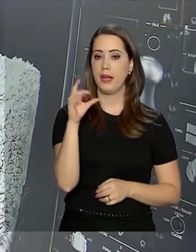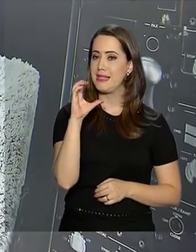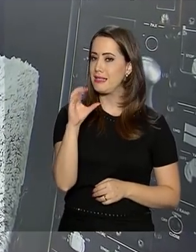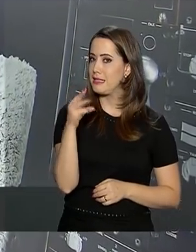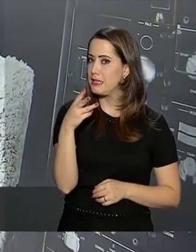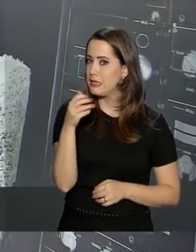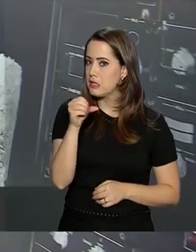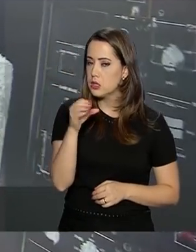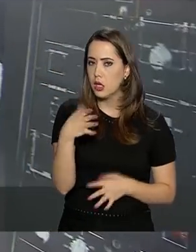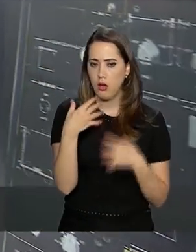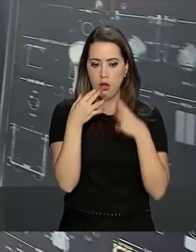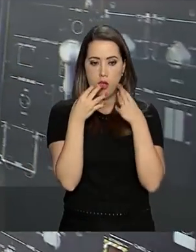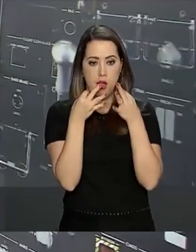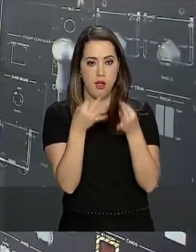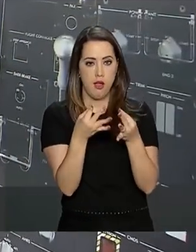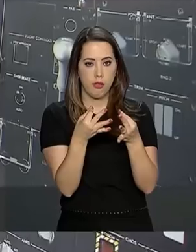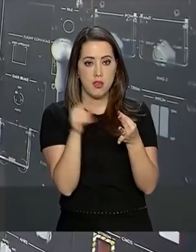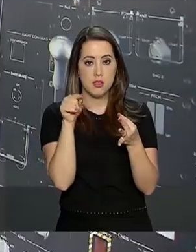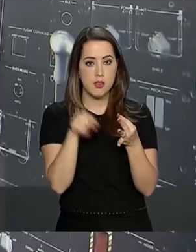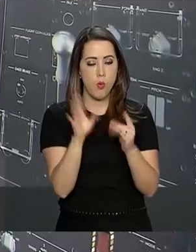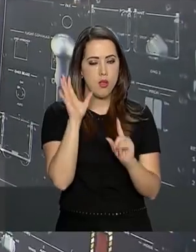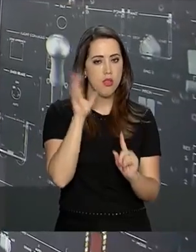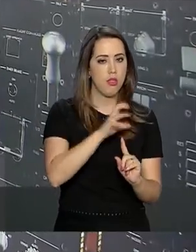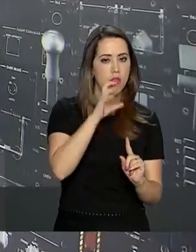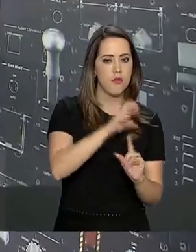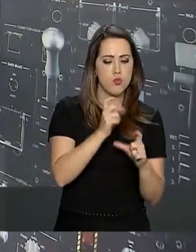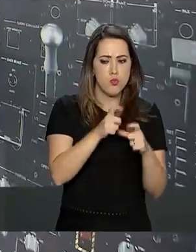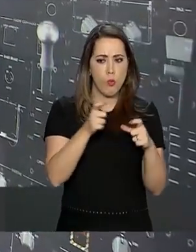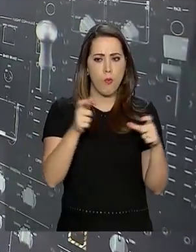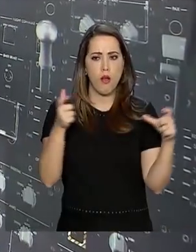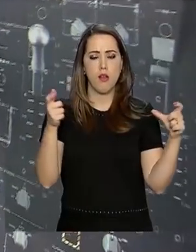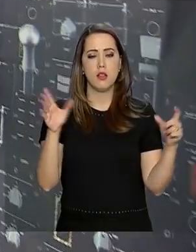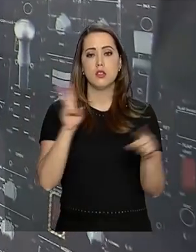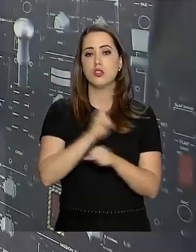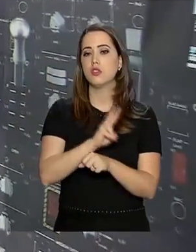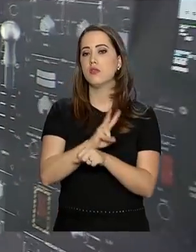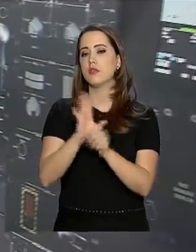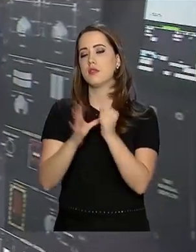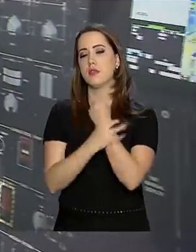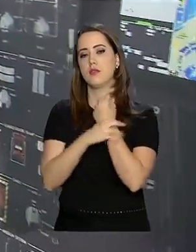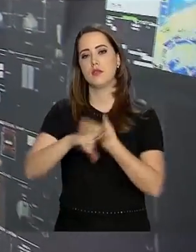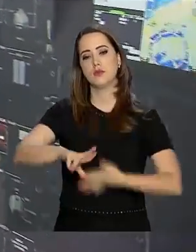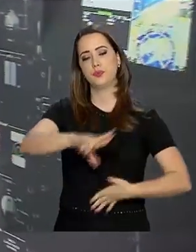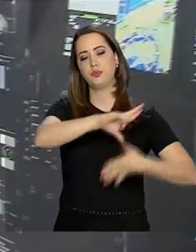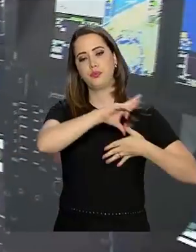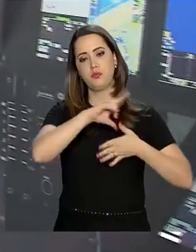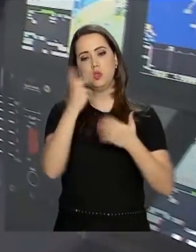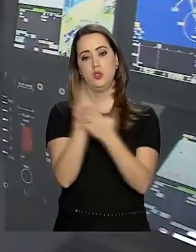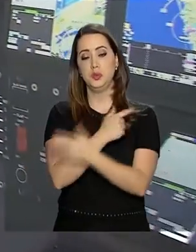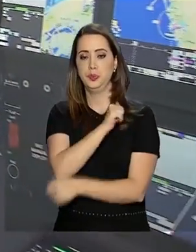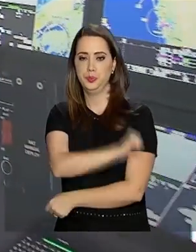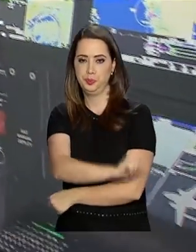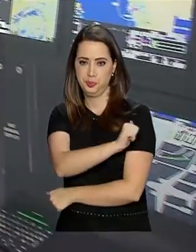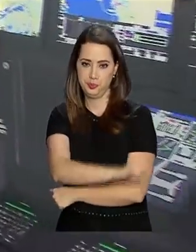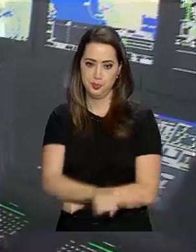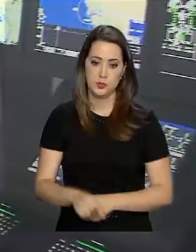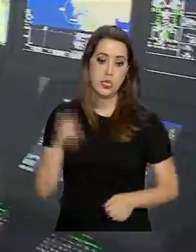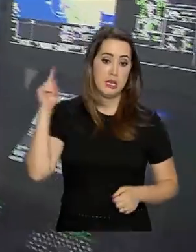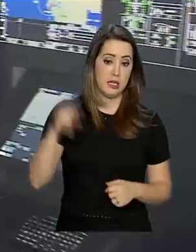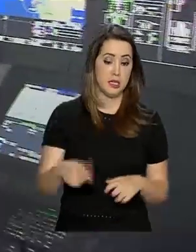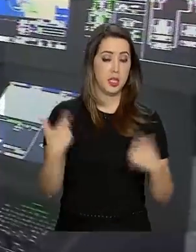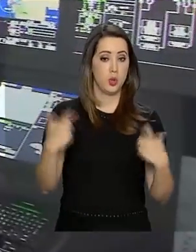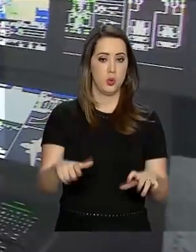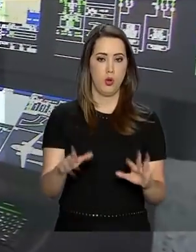das principais atrações da LAAD, a maior feira de defesa e segurança da América Latina que está sendo realizada no Rio de Janeiro. Aqui, nesse